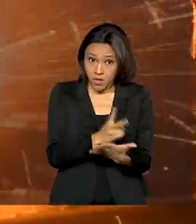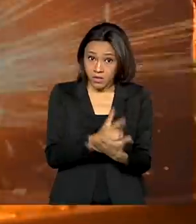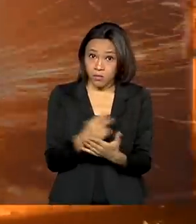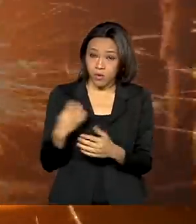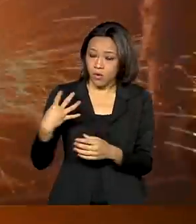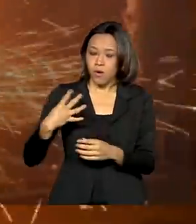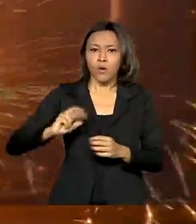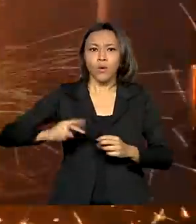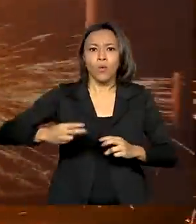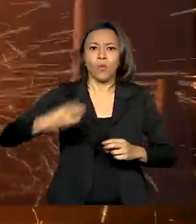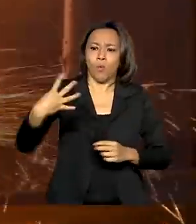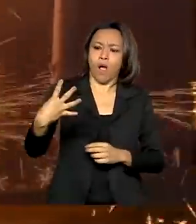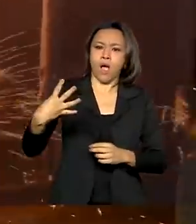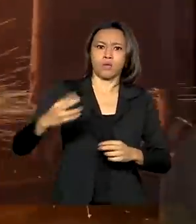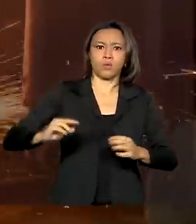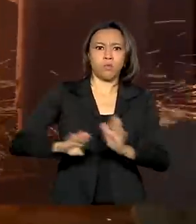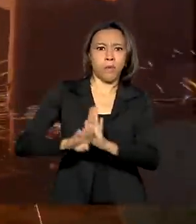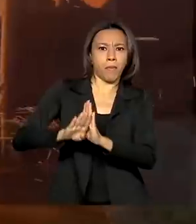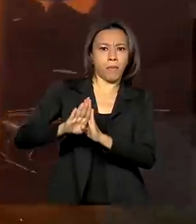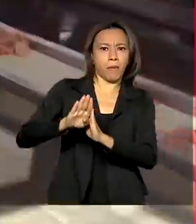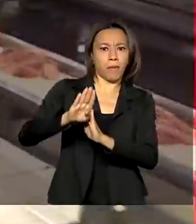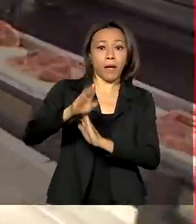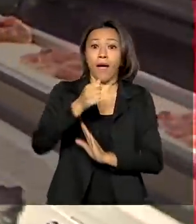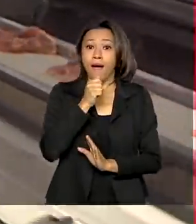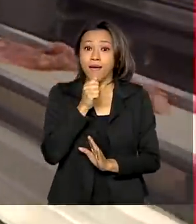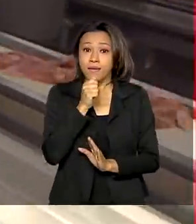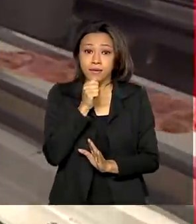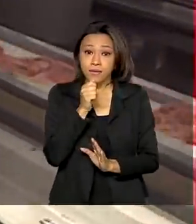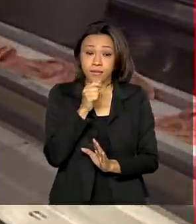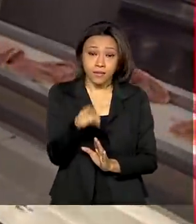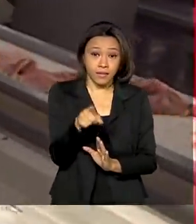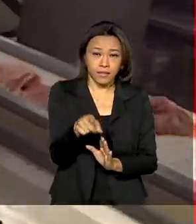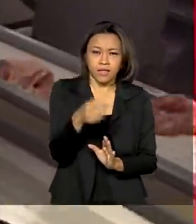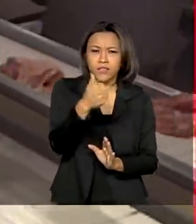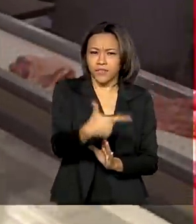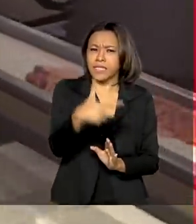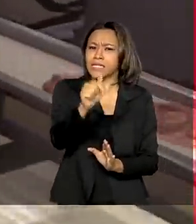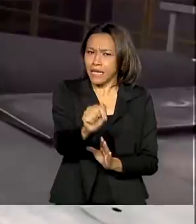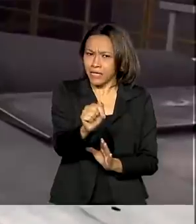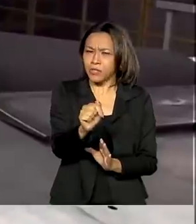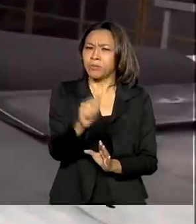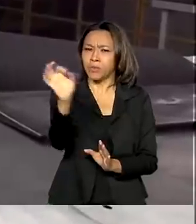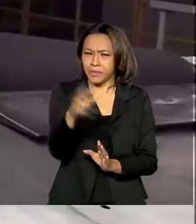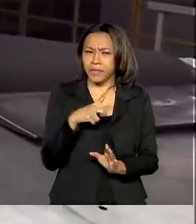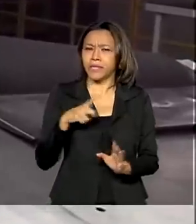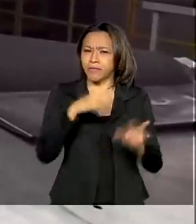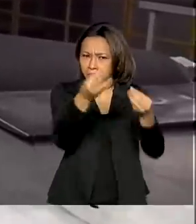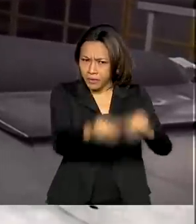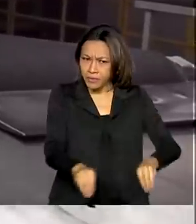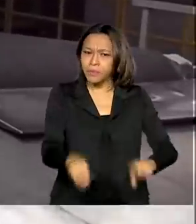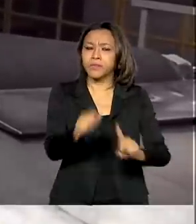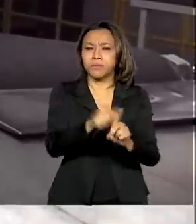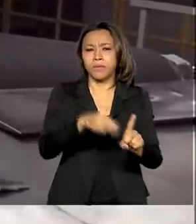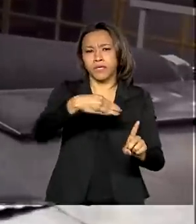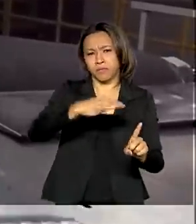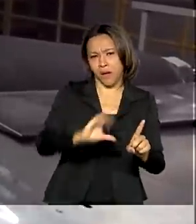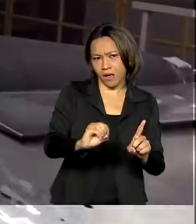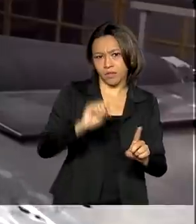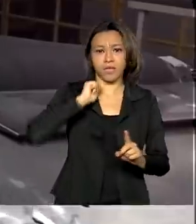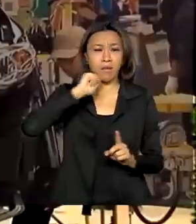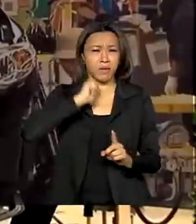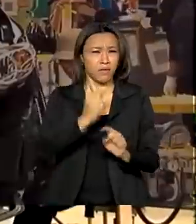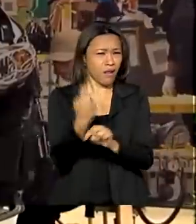consecutivas, o indicador ainda não eliminou a perda de 27% acumulada entre março e abril no início da pandemia.